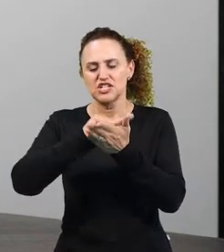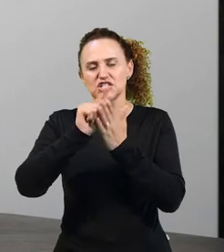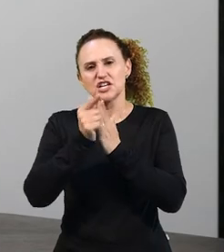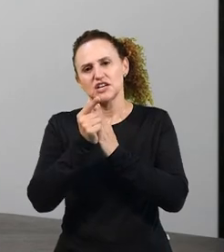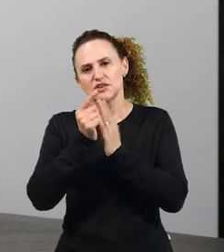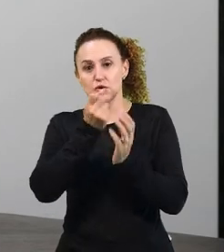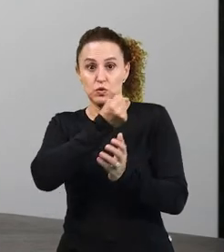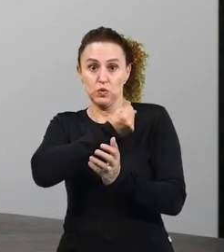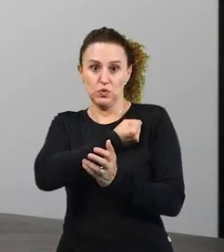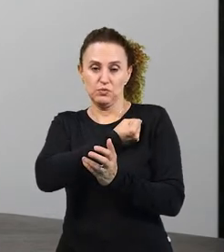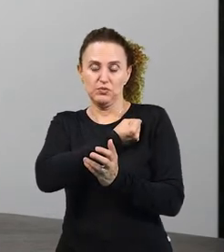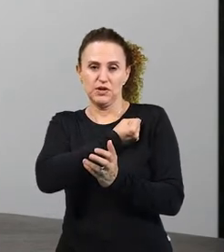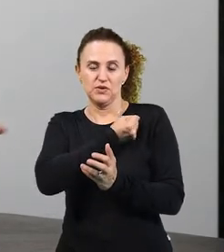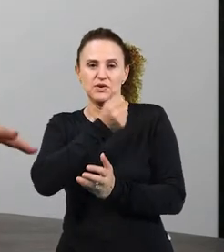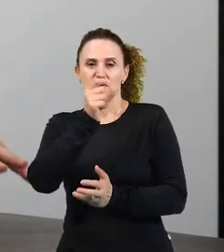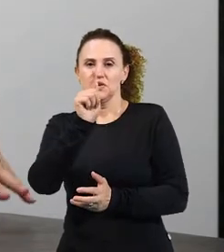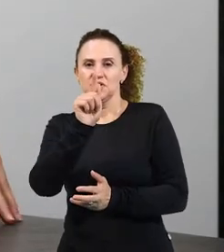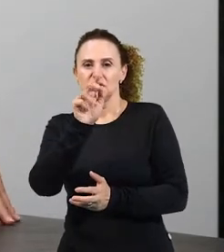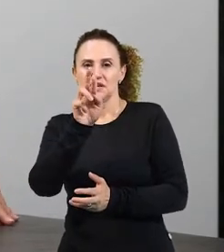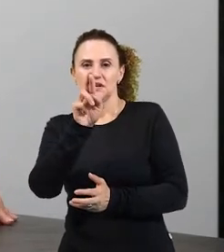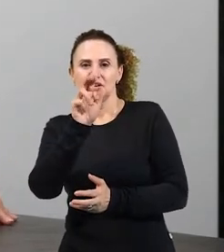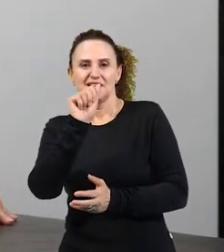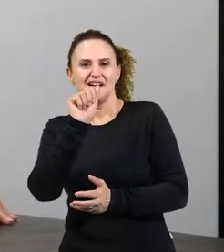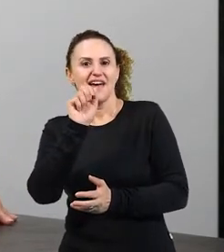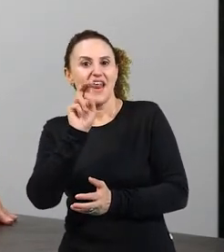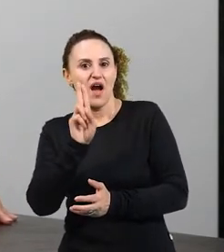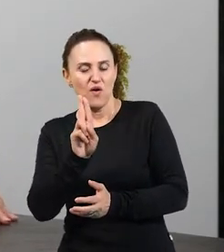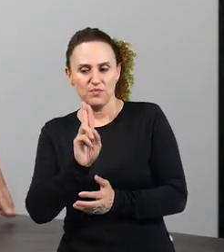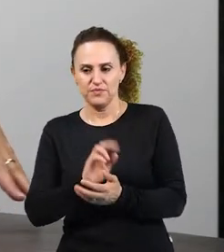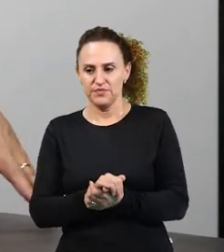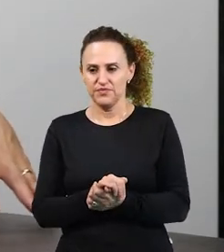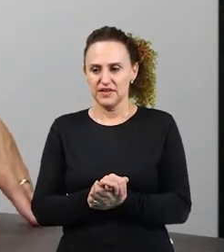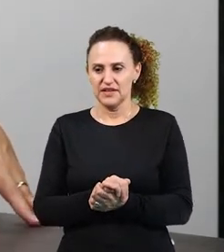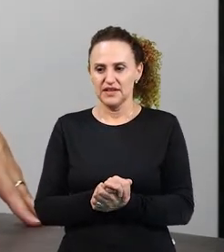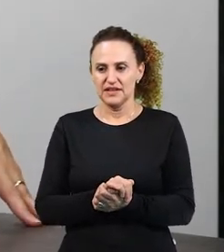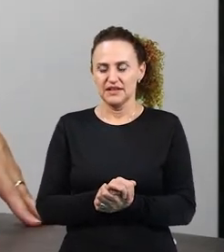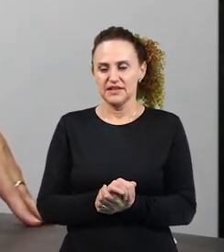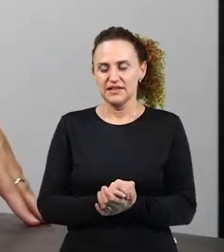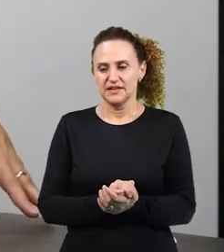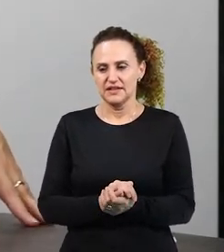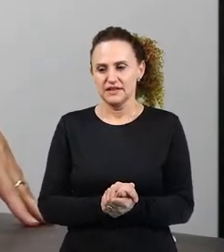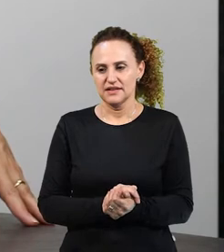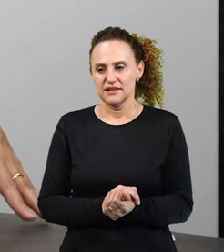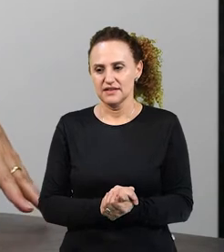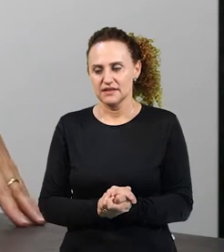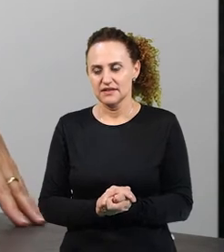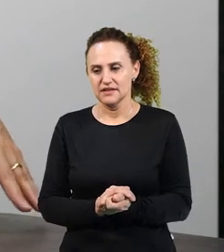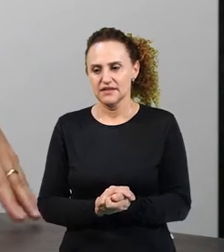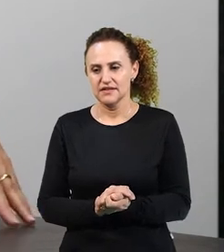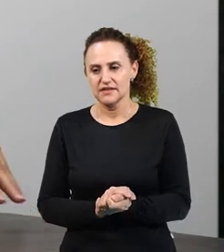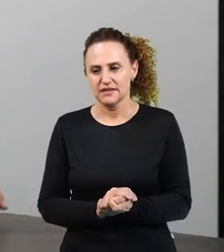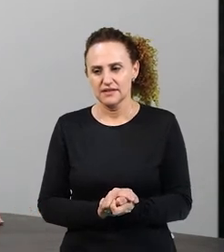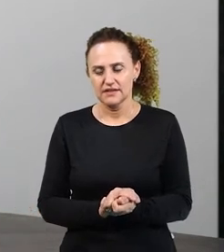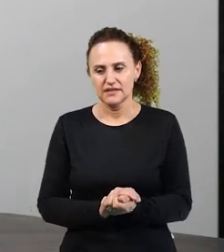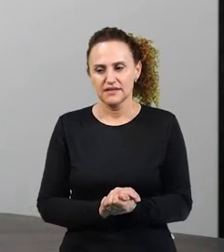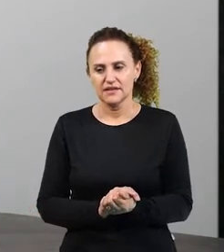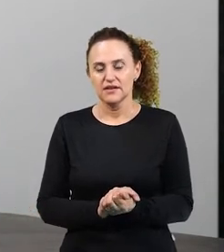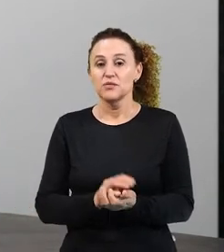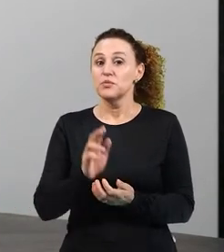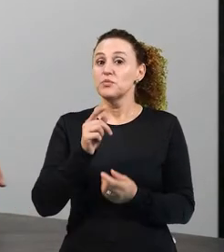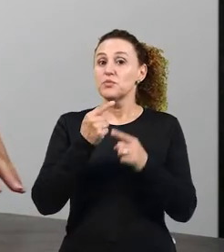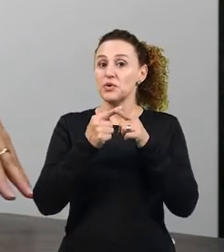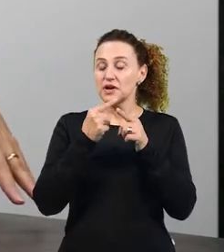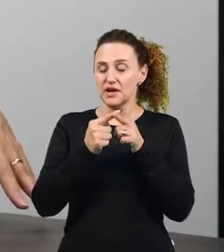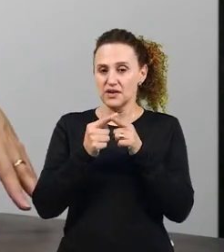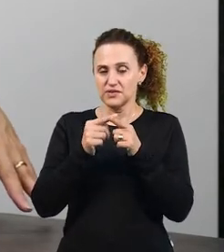porque teve acesso a um estudo que ainda achava que o nome flexionava em gênero, número e